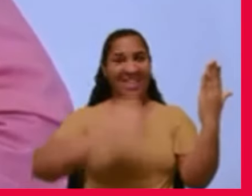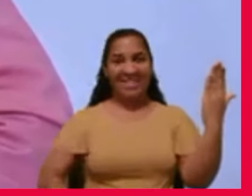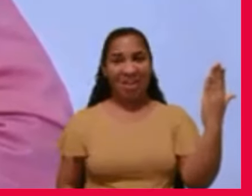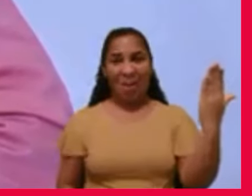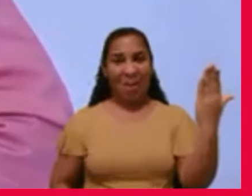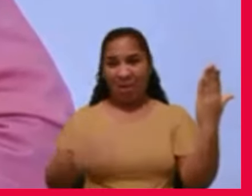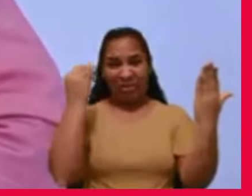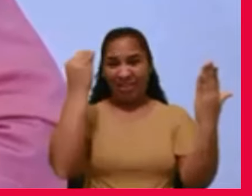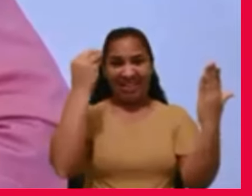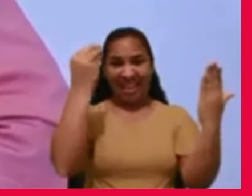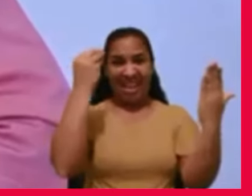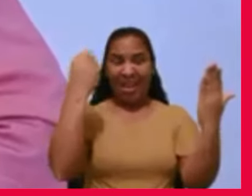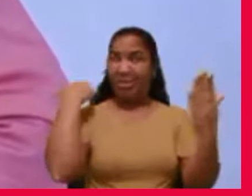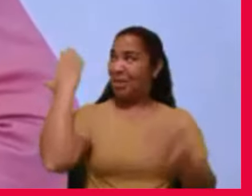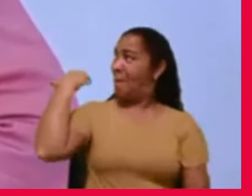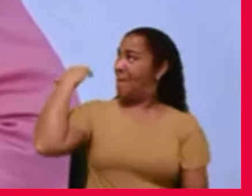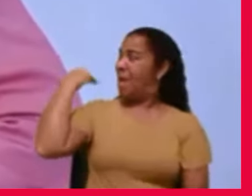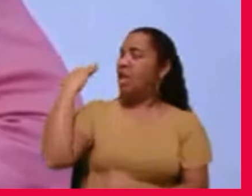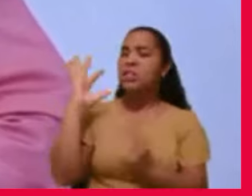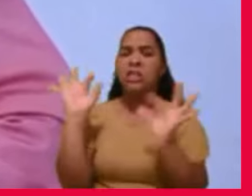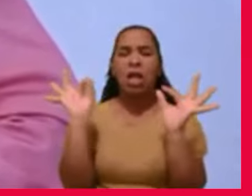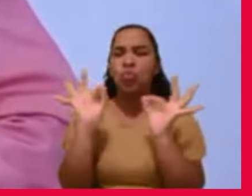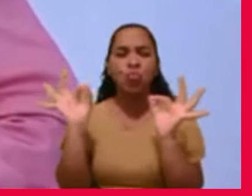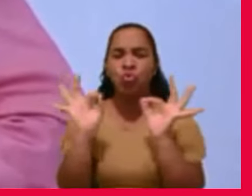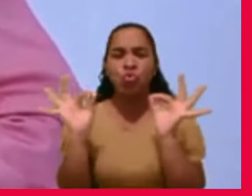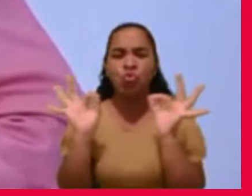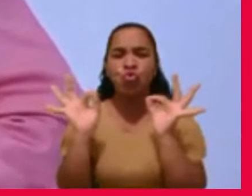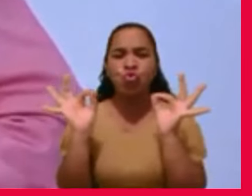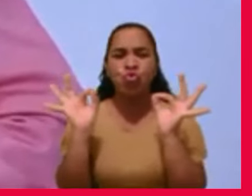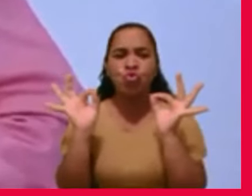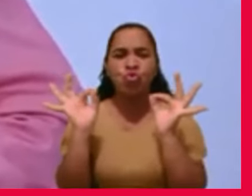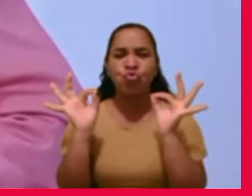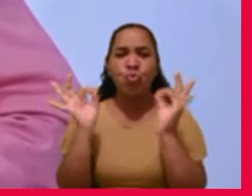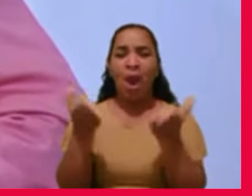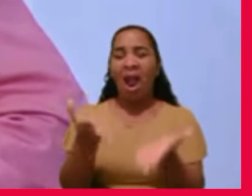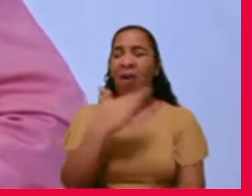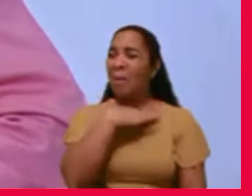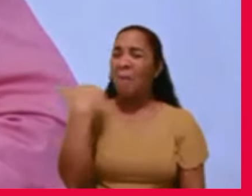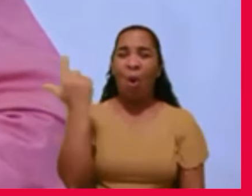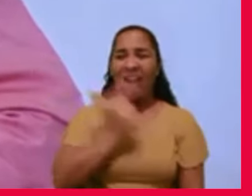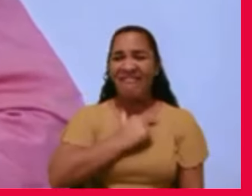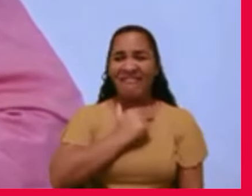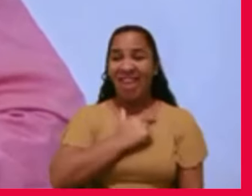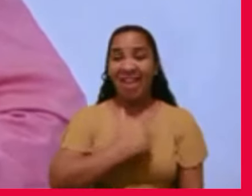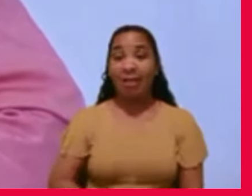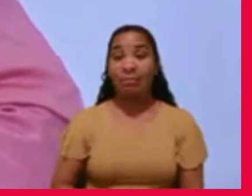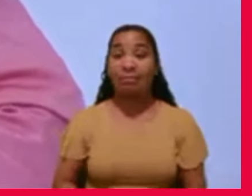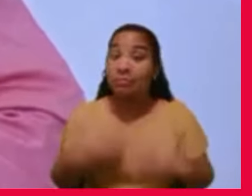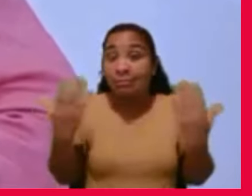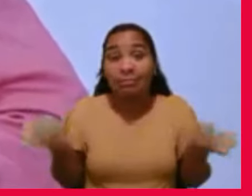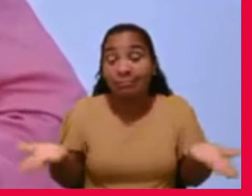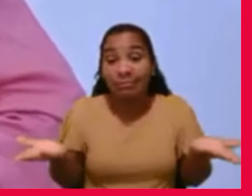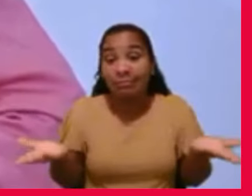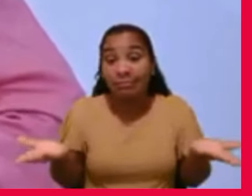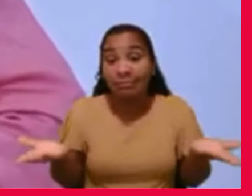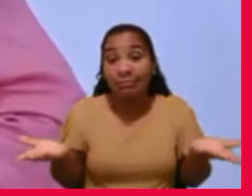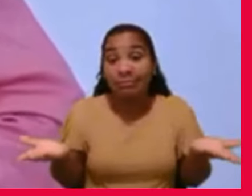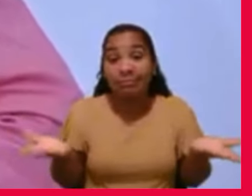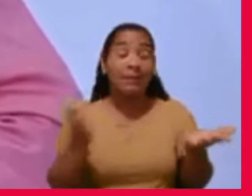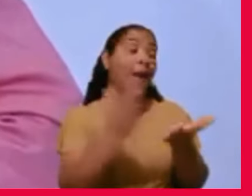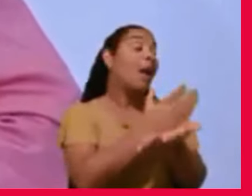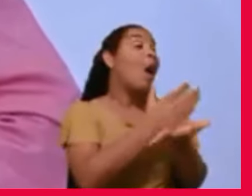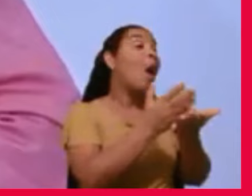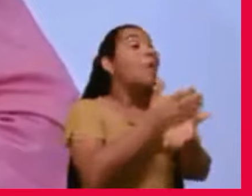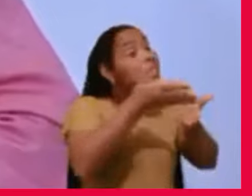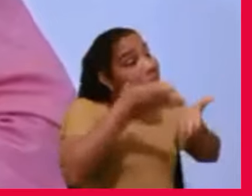aquela gracinha morra tão feio, pois é, e há outros que são às vezes bem feios,